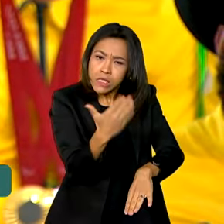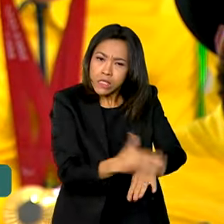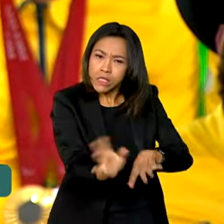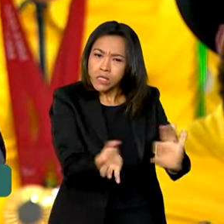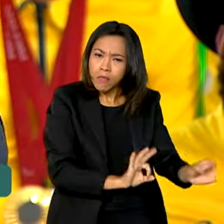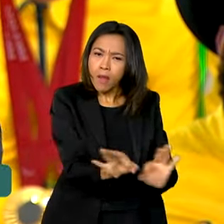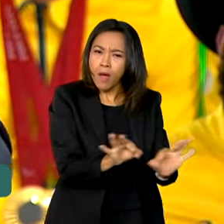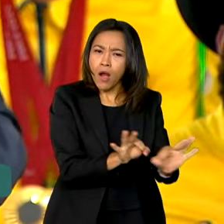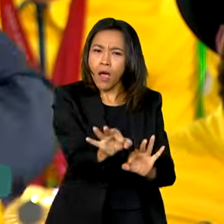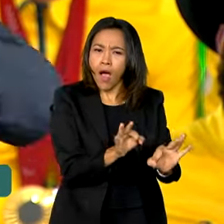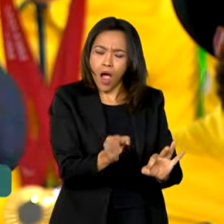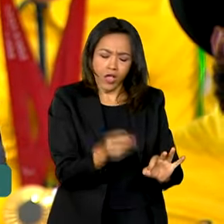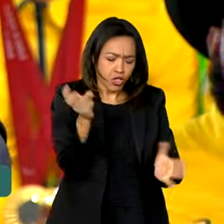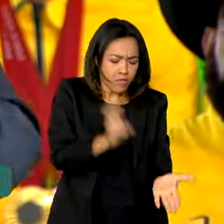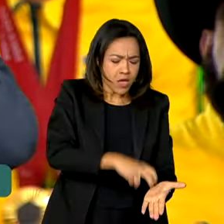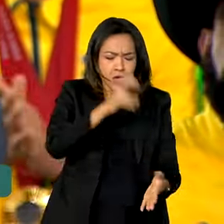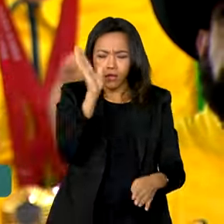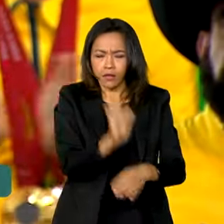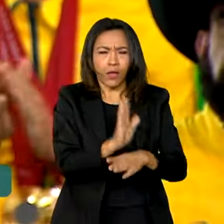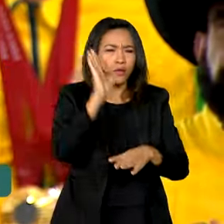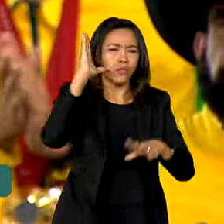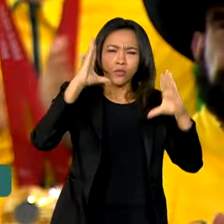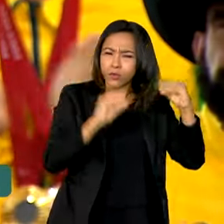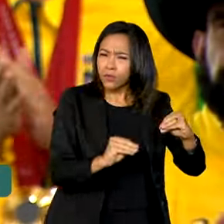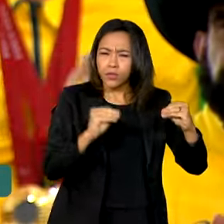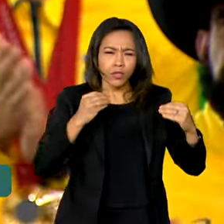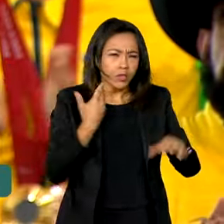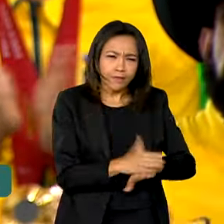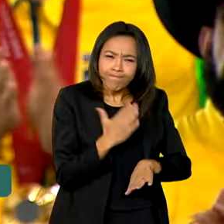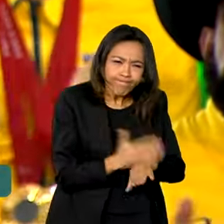preparar de manhã, de tarde, de noite.